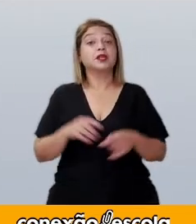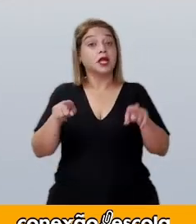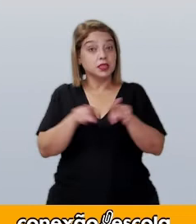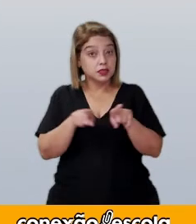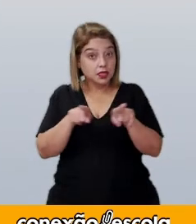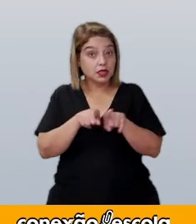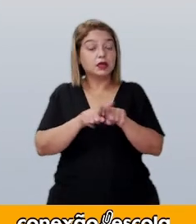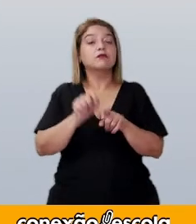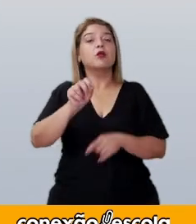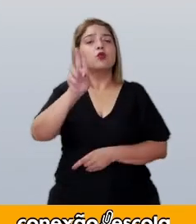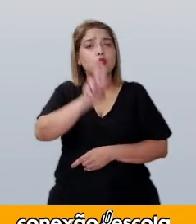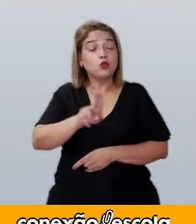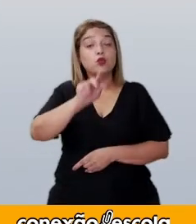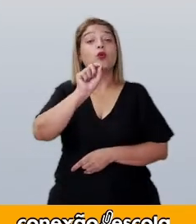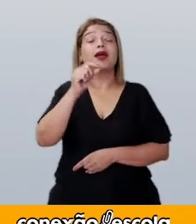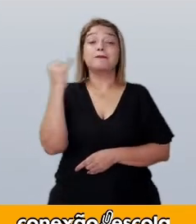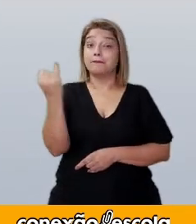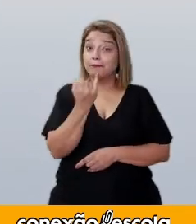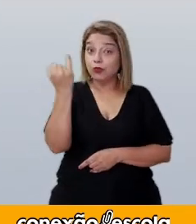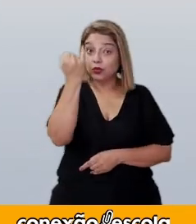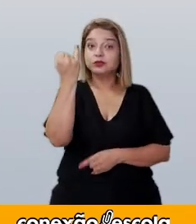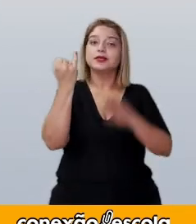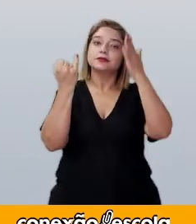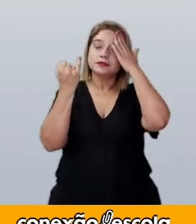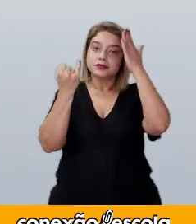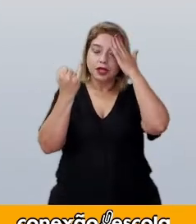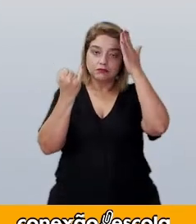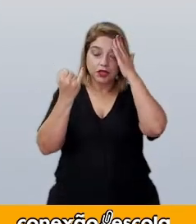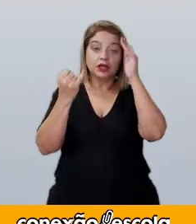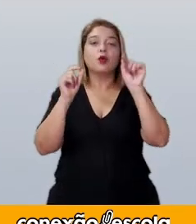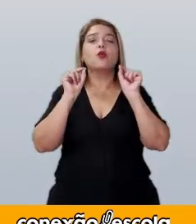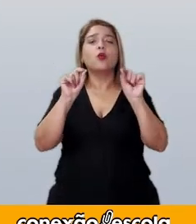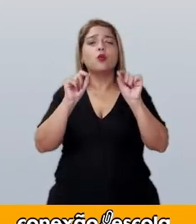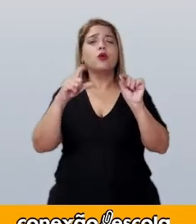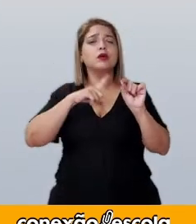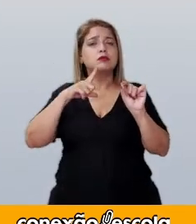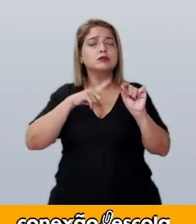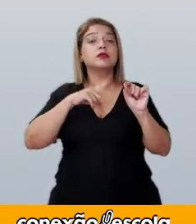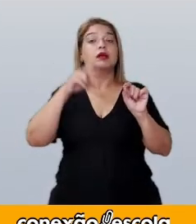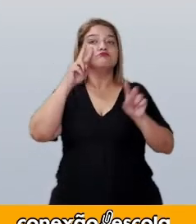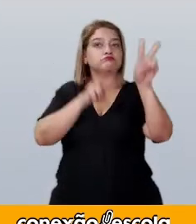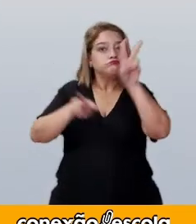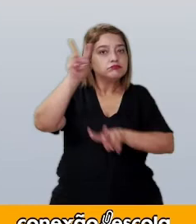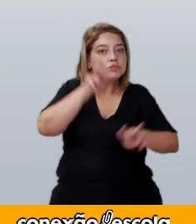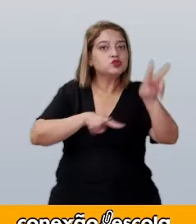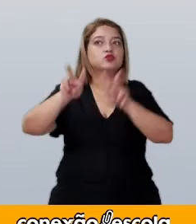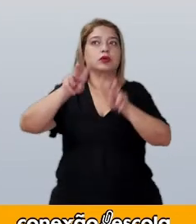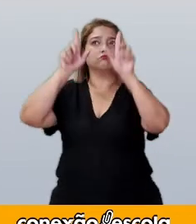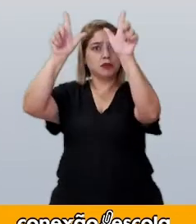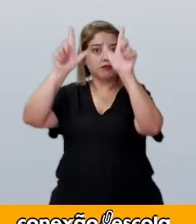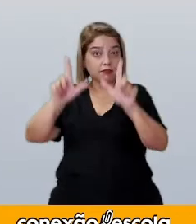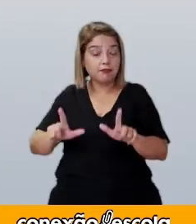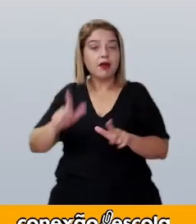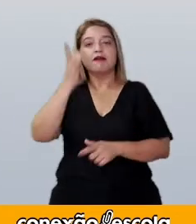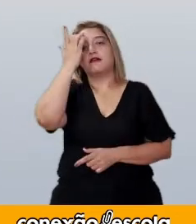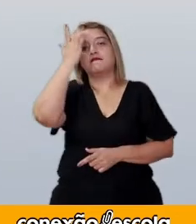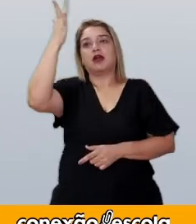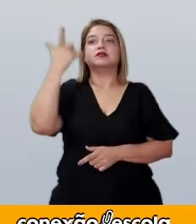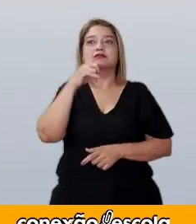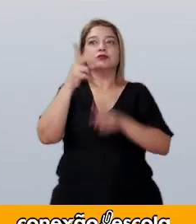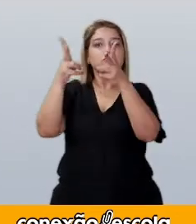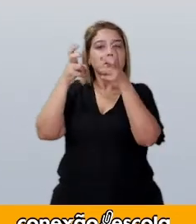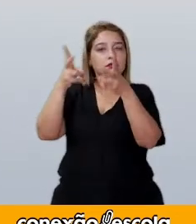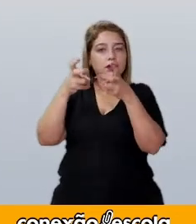Também é muito importante disponibilizar aspectos visuais, para facilitar a